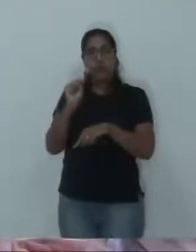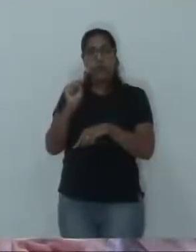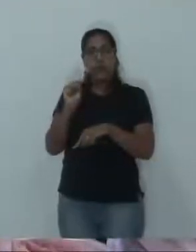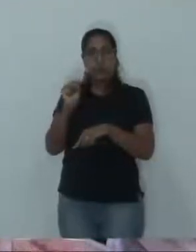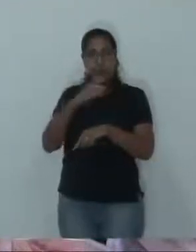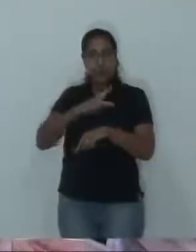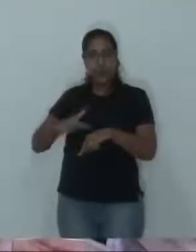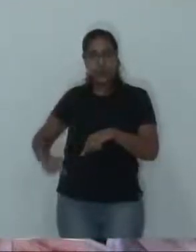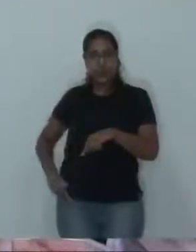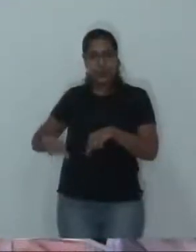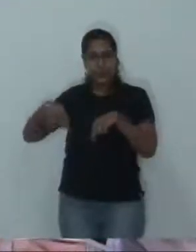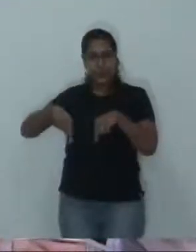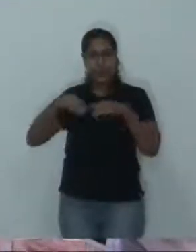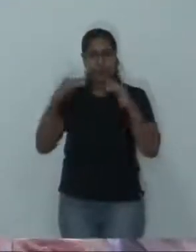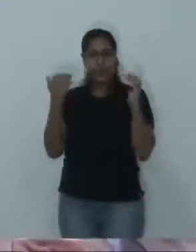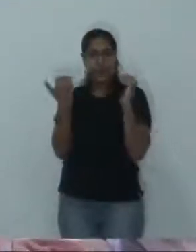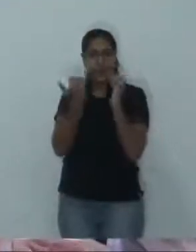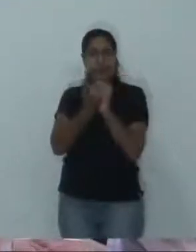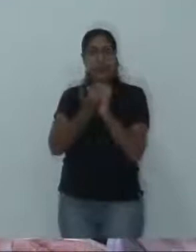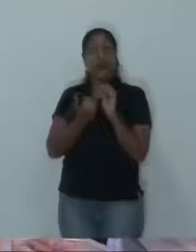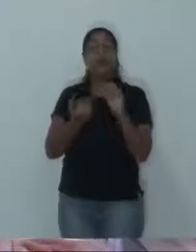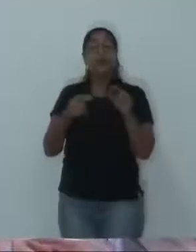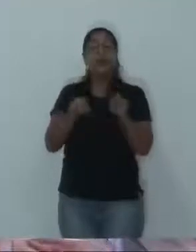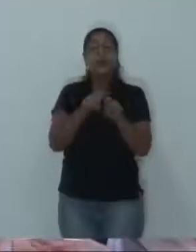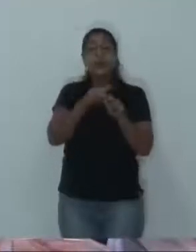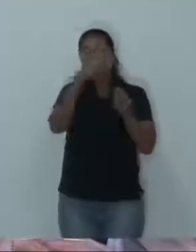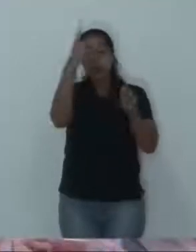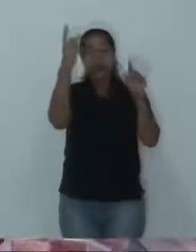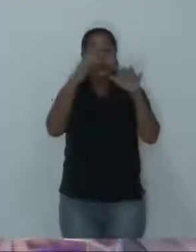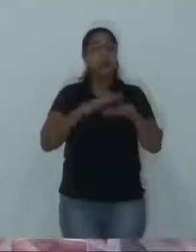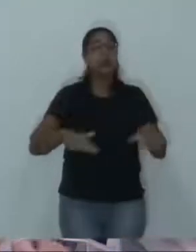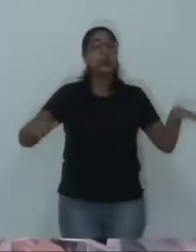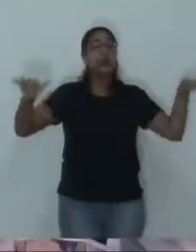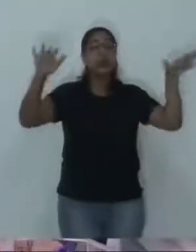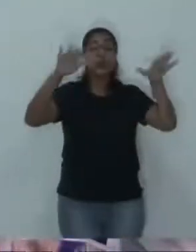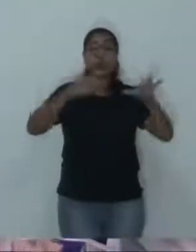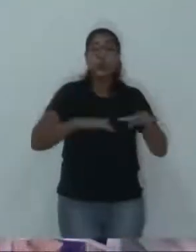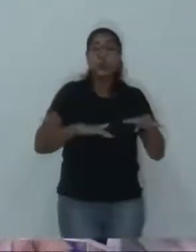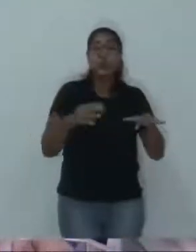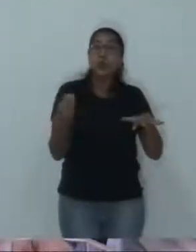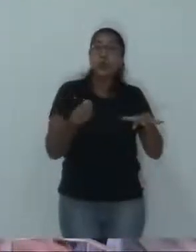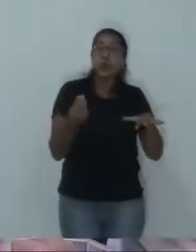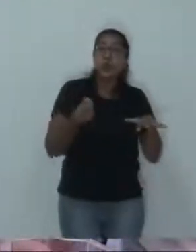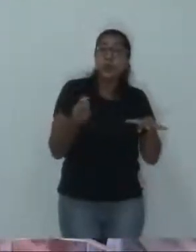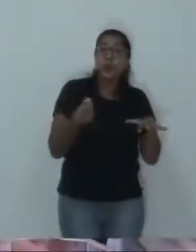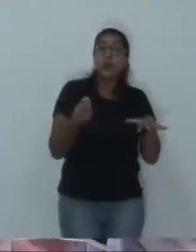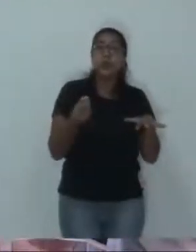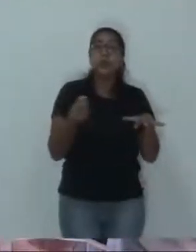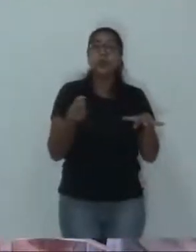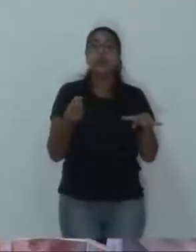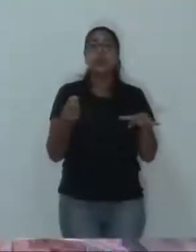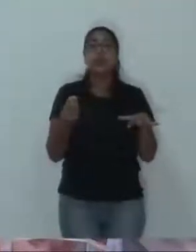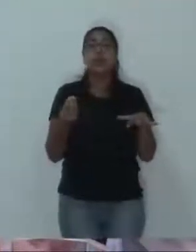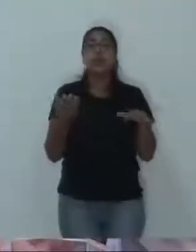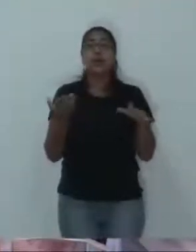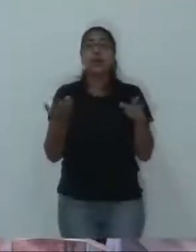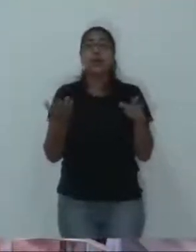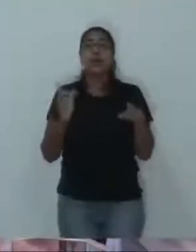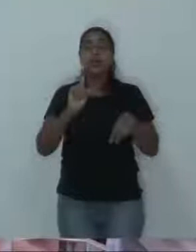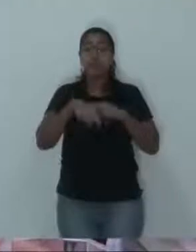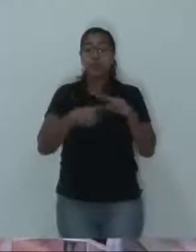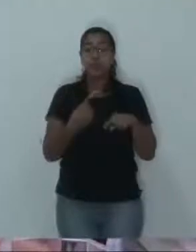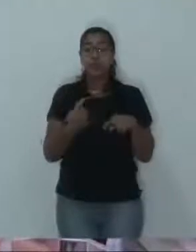as pessoas aqui da casa, os funcionários entraram com o mandato de segurança, retornou, quando eu voltei, retirou.